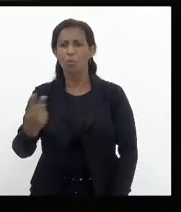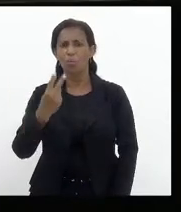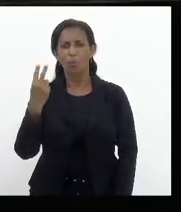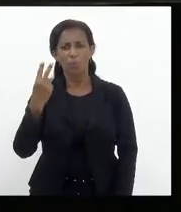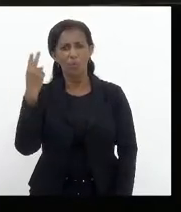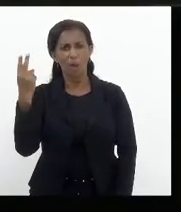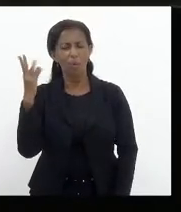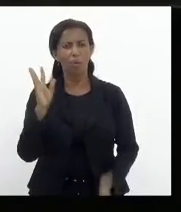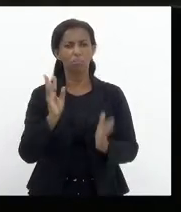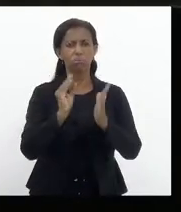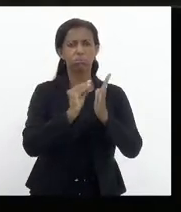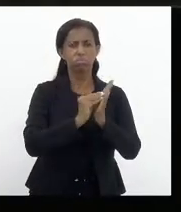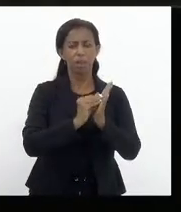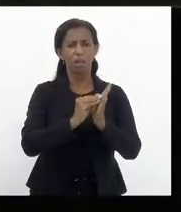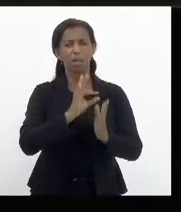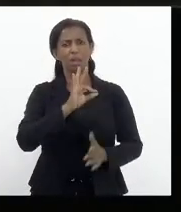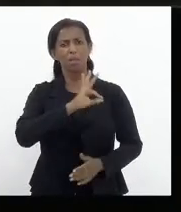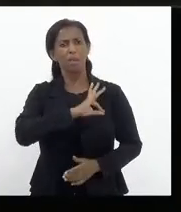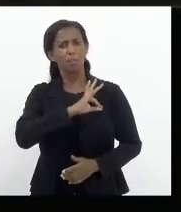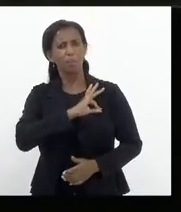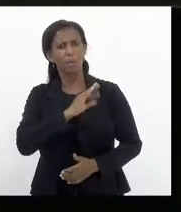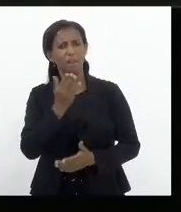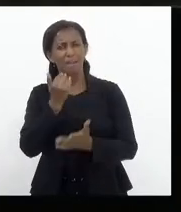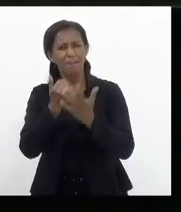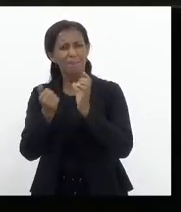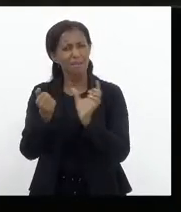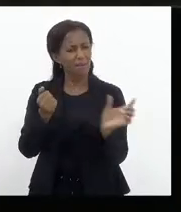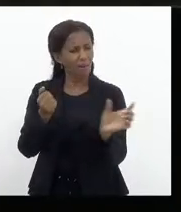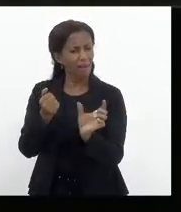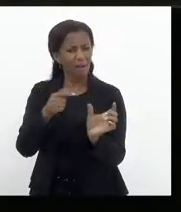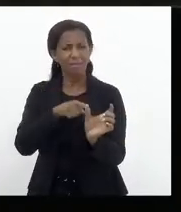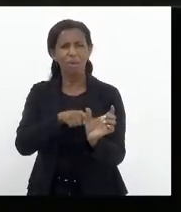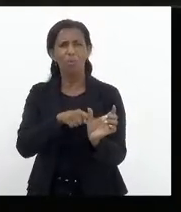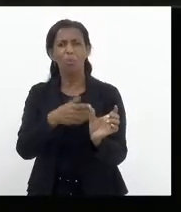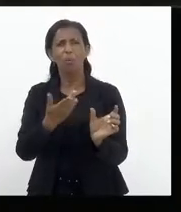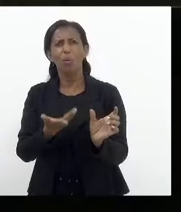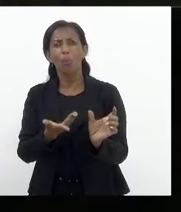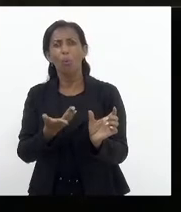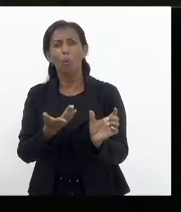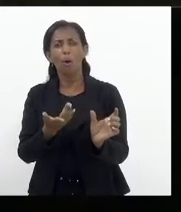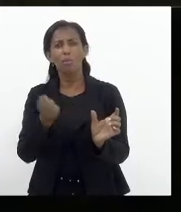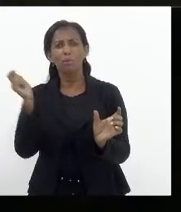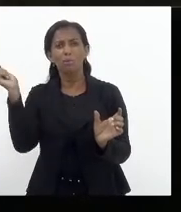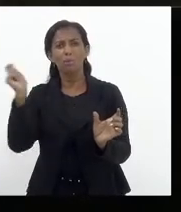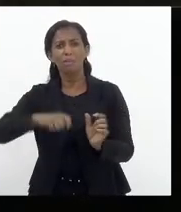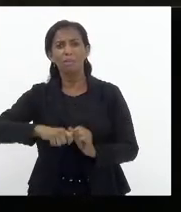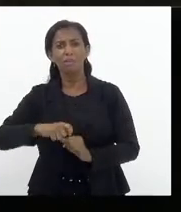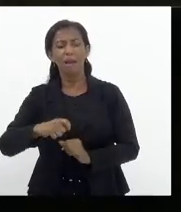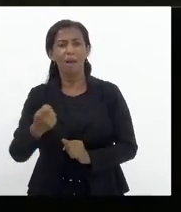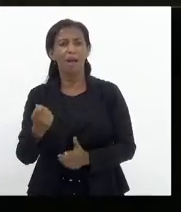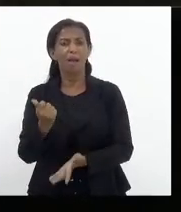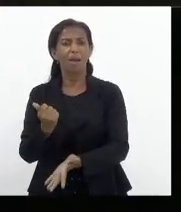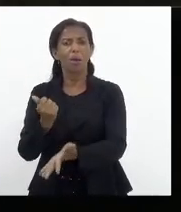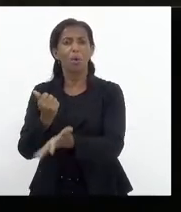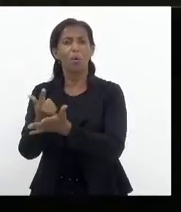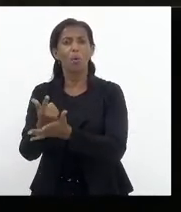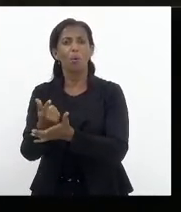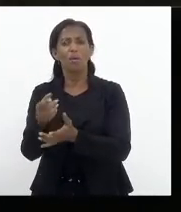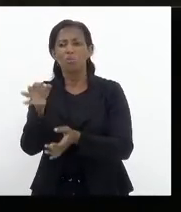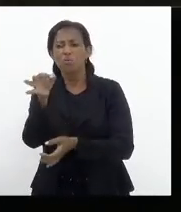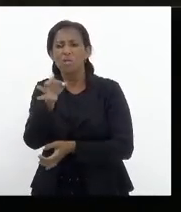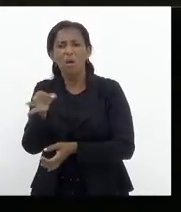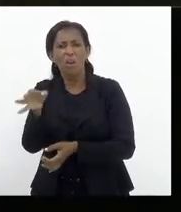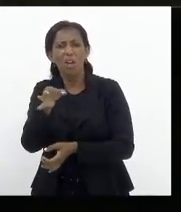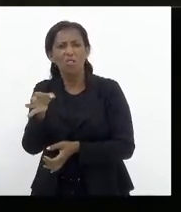atribuído à Polícia Civil na alimentação, quando muito, pode permitir a compra de um salgadinho.